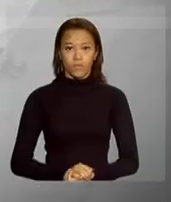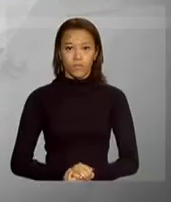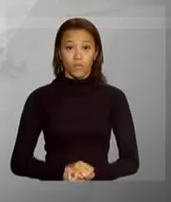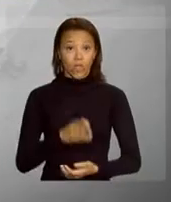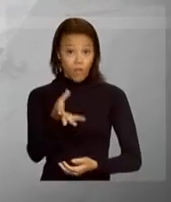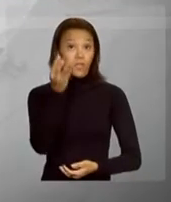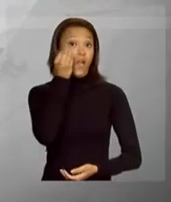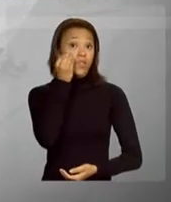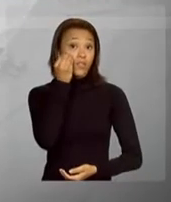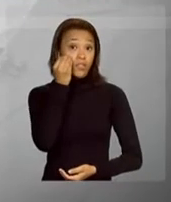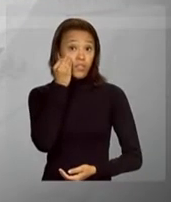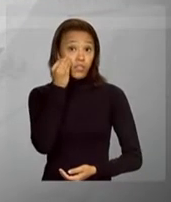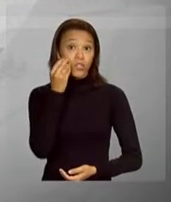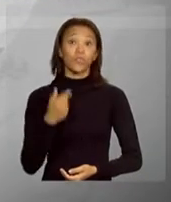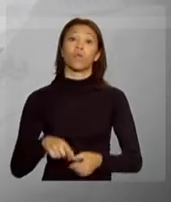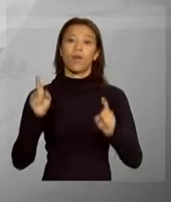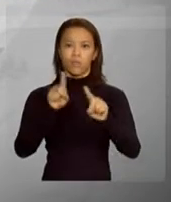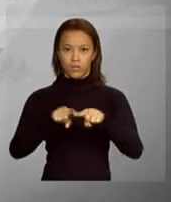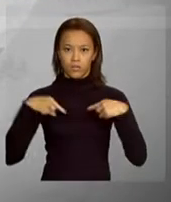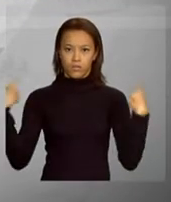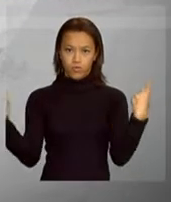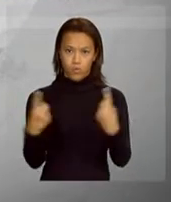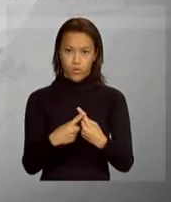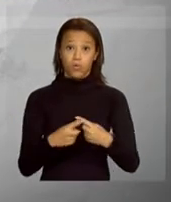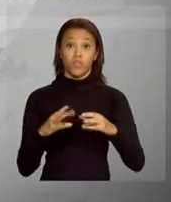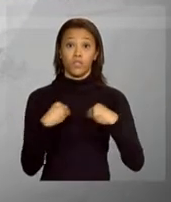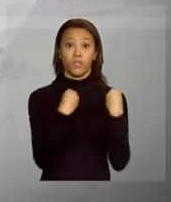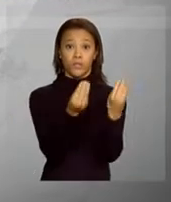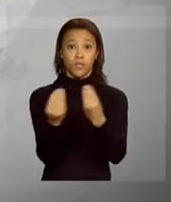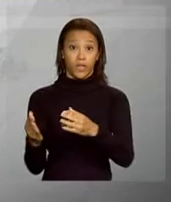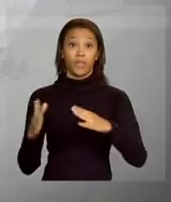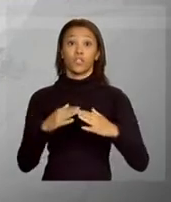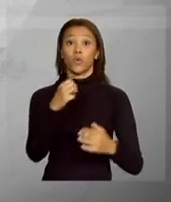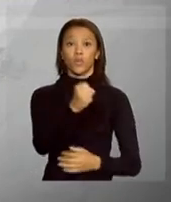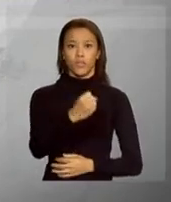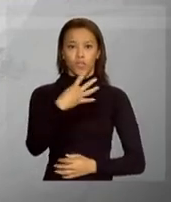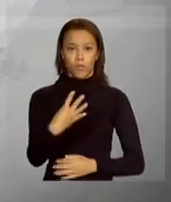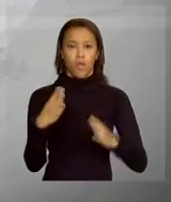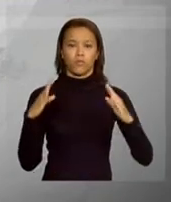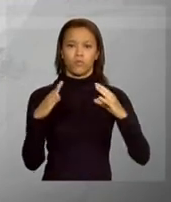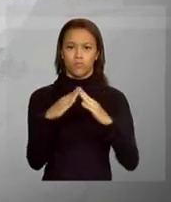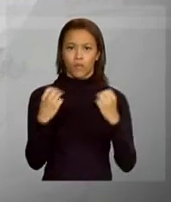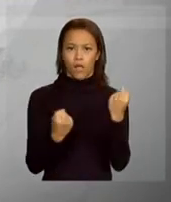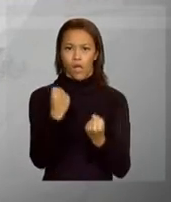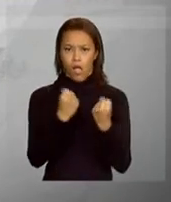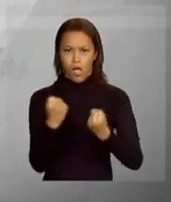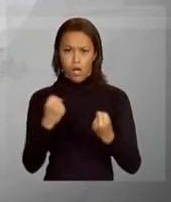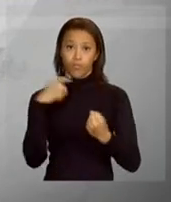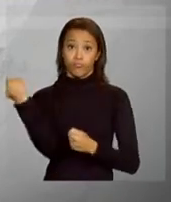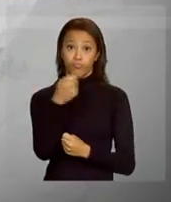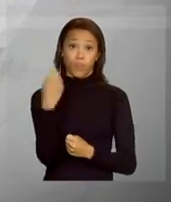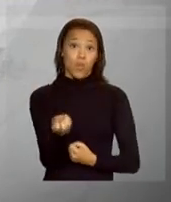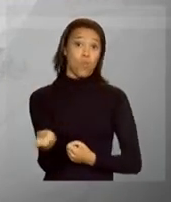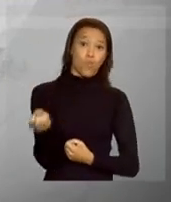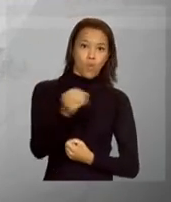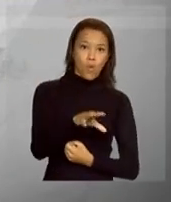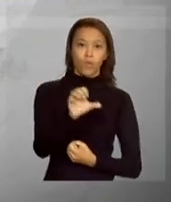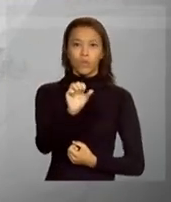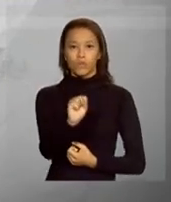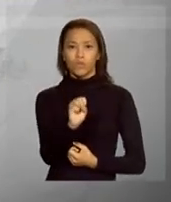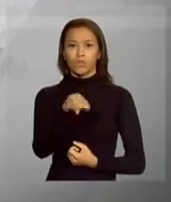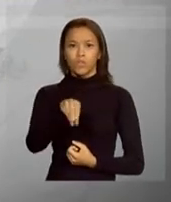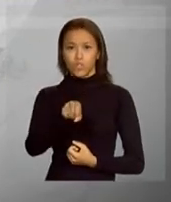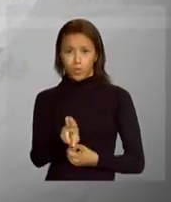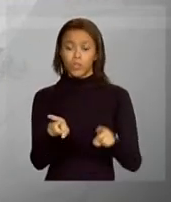Você assistiu a reapresentação da cerimônia de entrega de 84 ambulâncias para a renovação da frota do SAMU